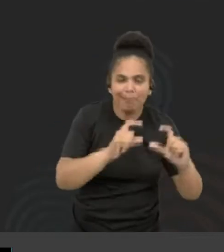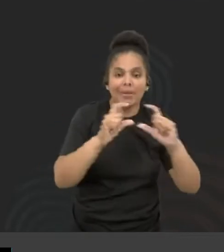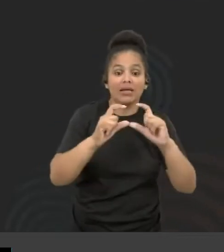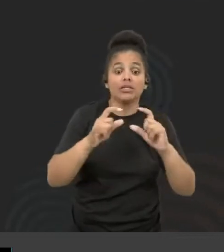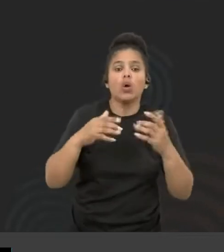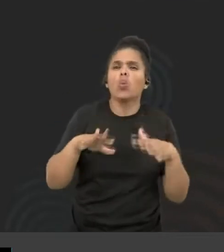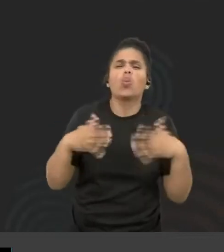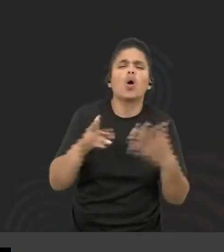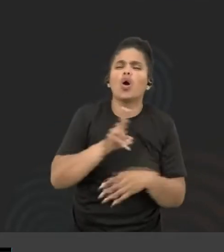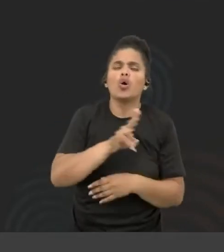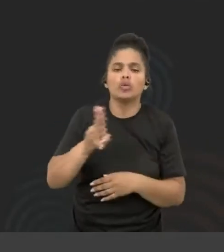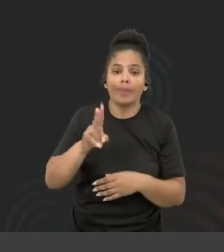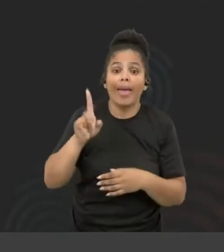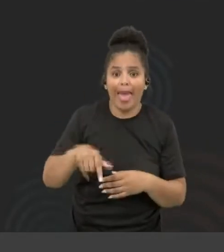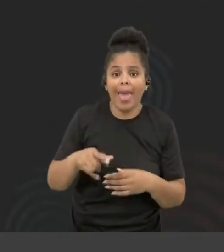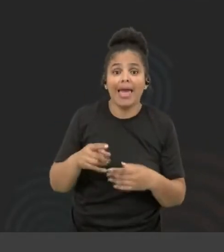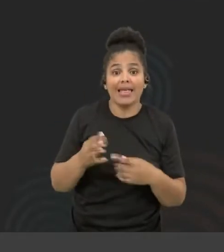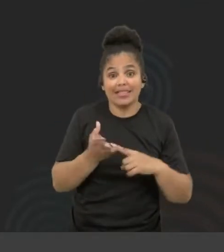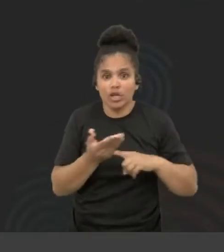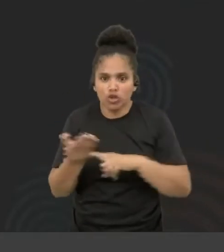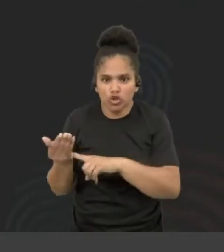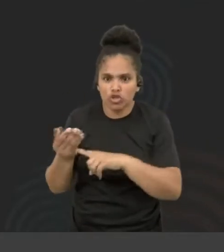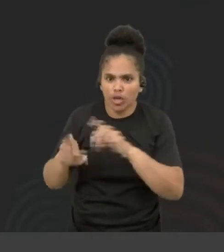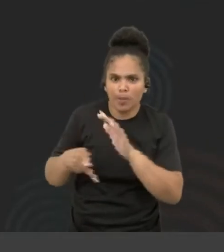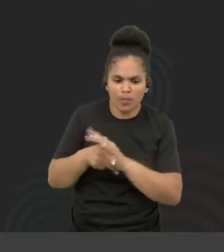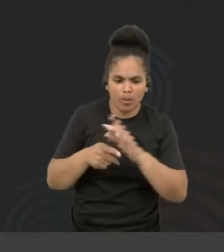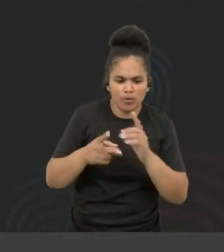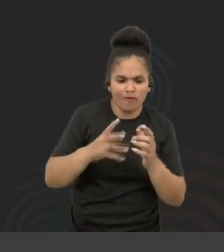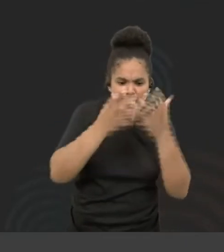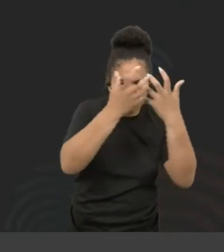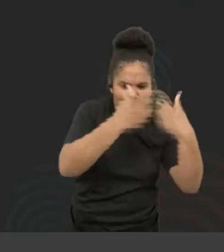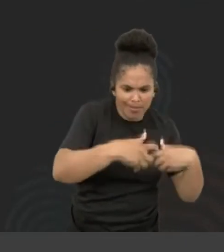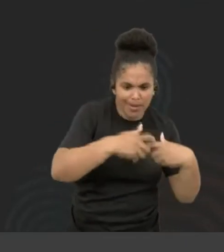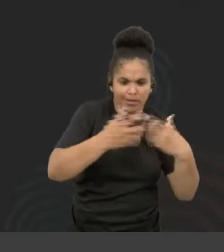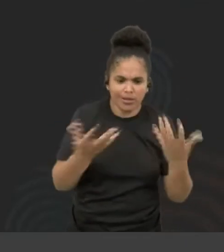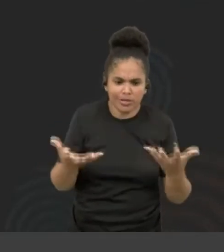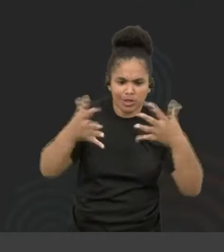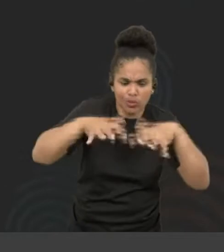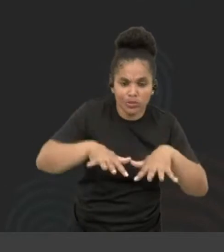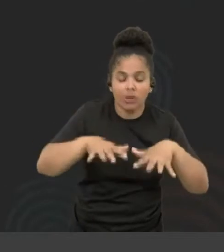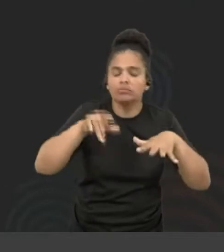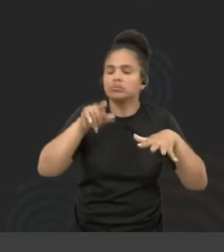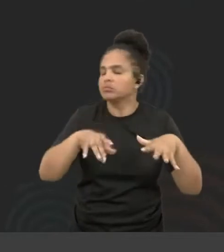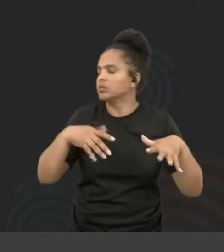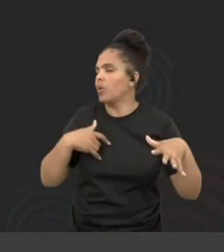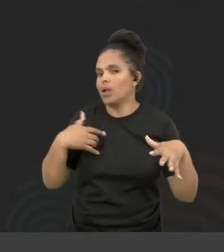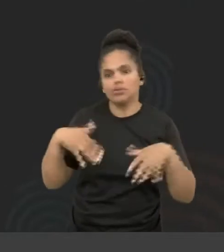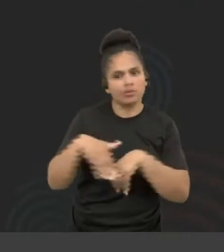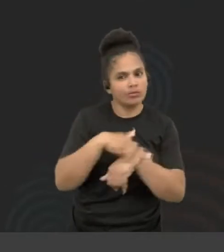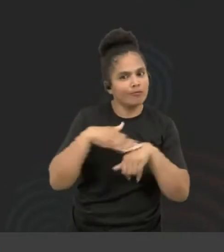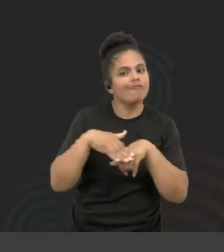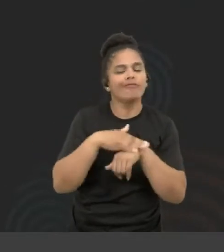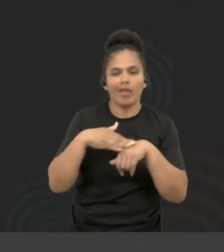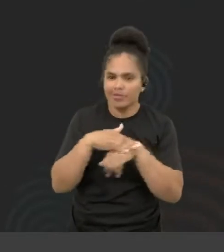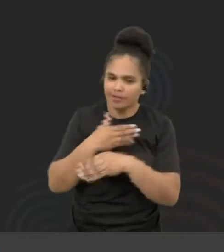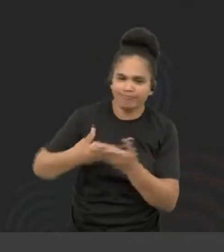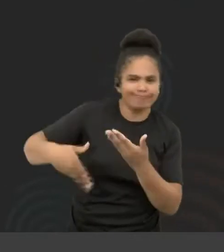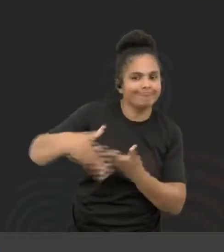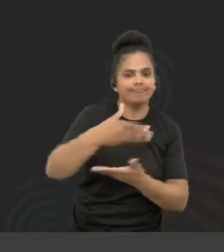O nome do nosso painel é Tecnologia como Ferramenta de Inclusão. Acho que vai ser muito legal ter essa conversa de como que a gente consegue